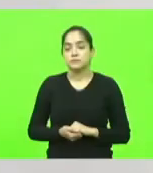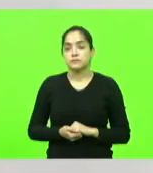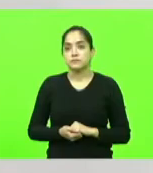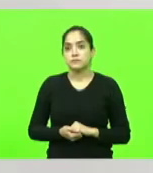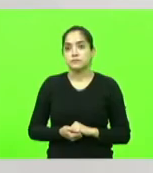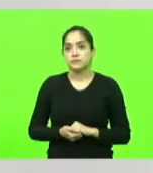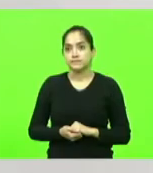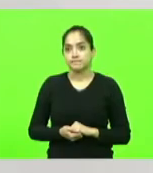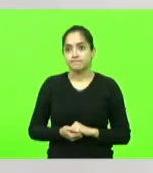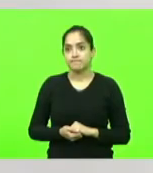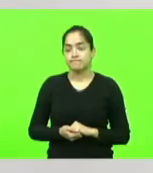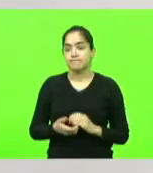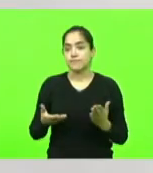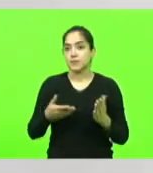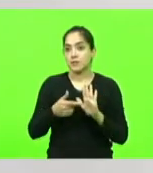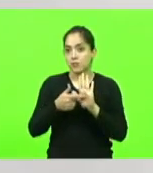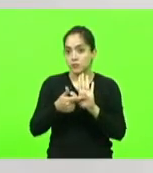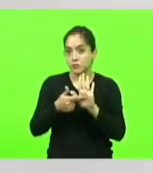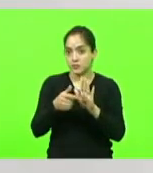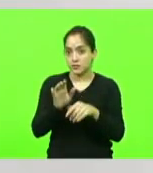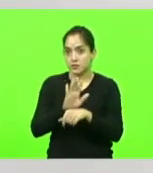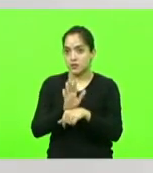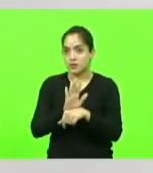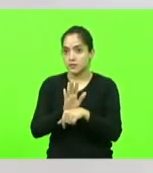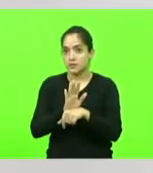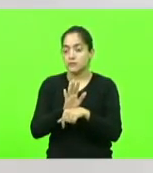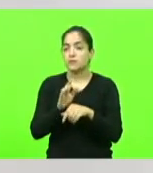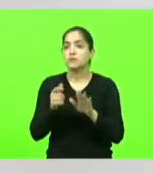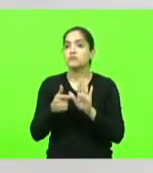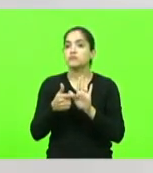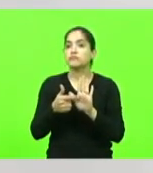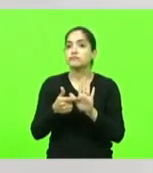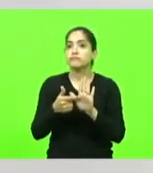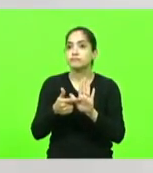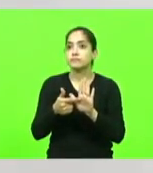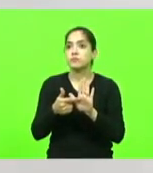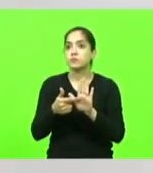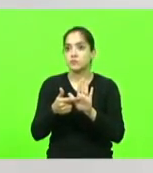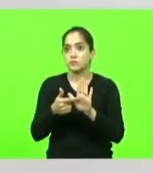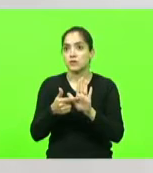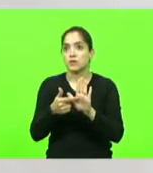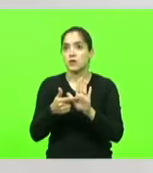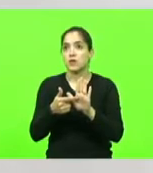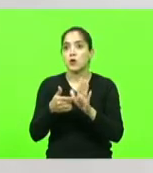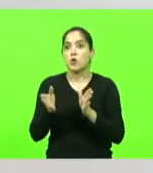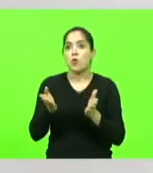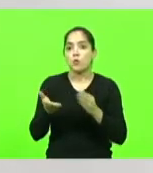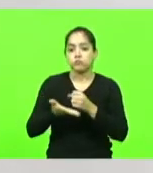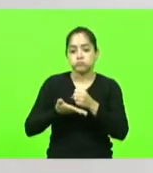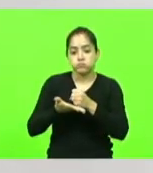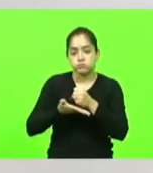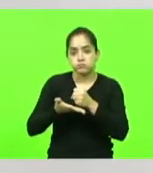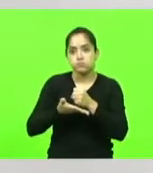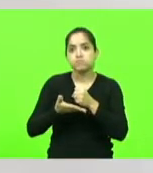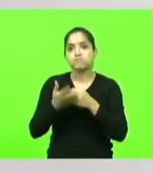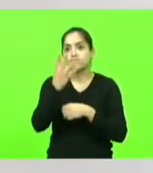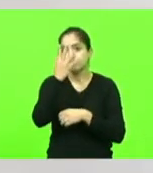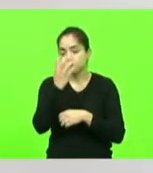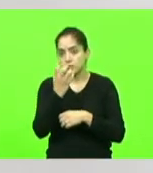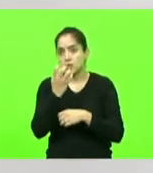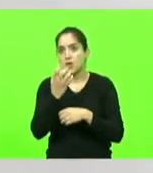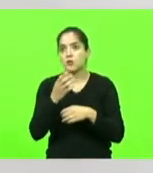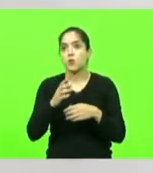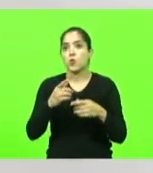Eu trouxe aqui esse vídeo para mostrar como eu vou balizar meu mandato na seriedade, no combate à corrupção